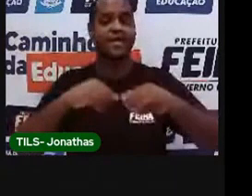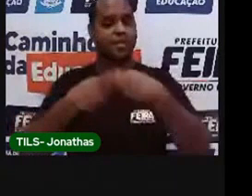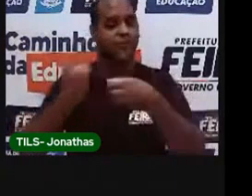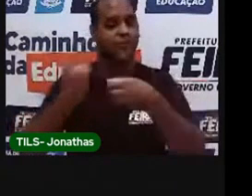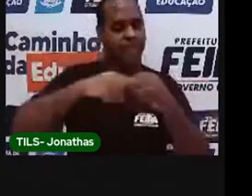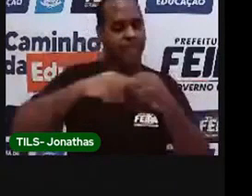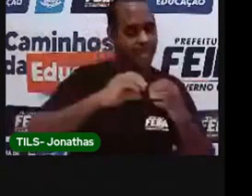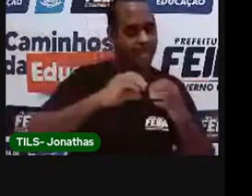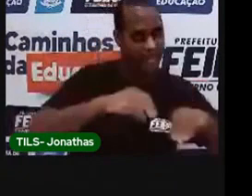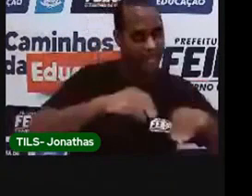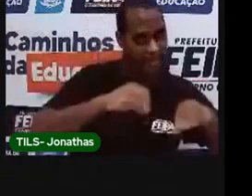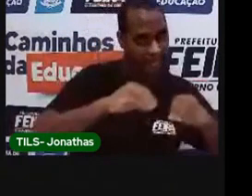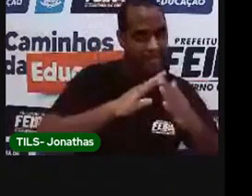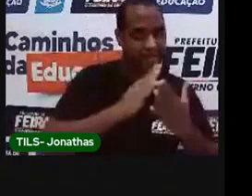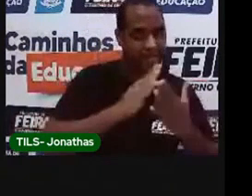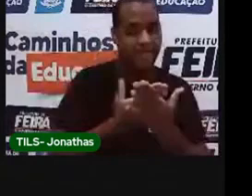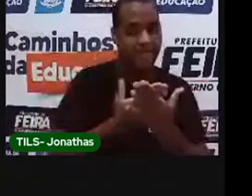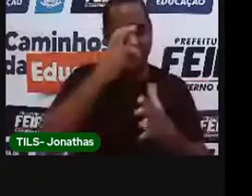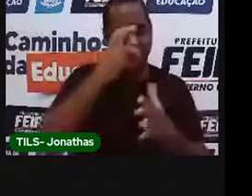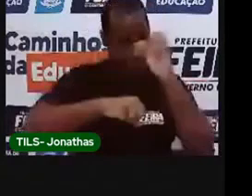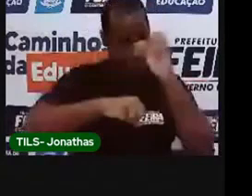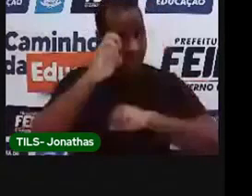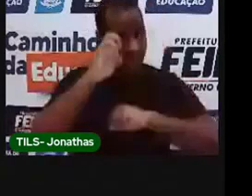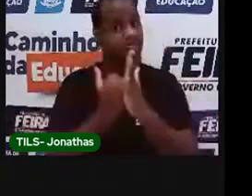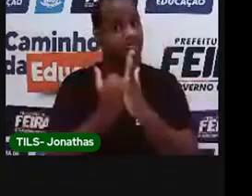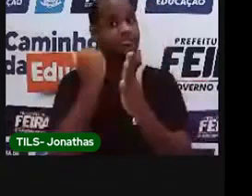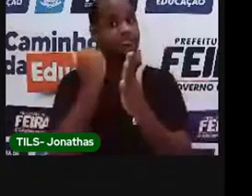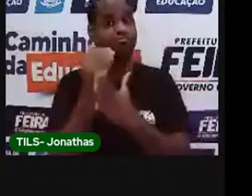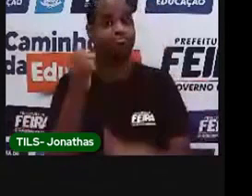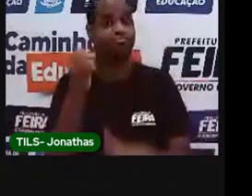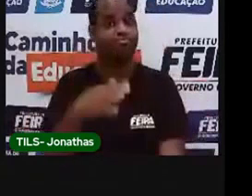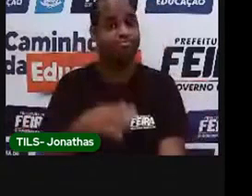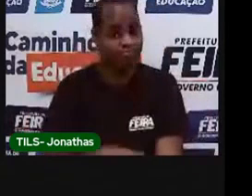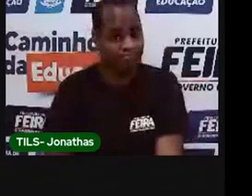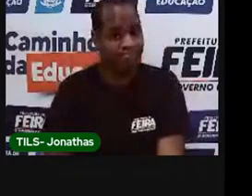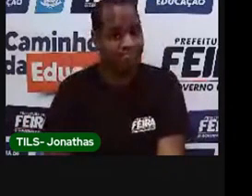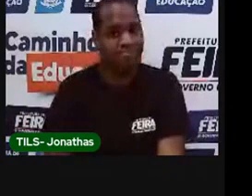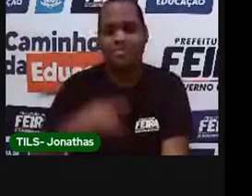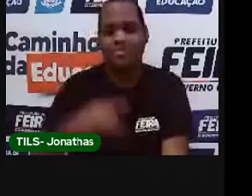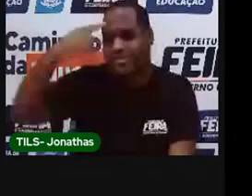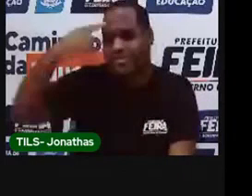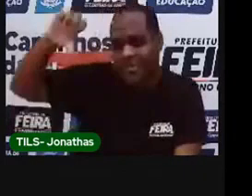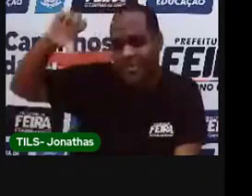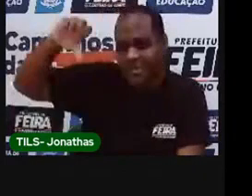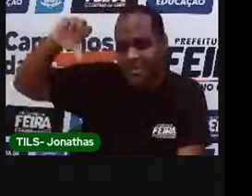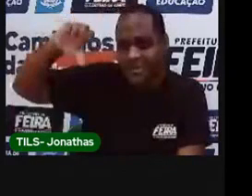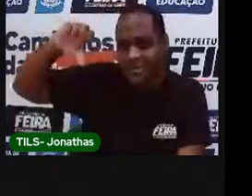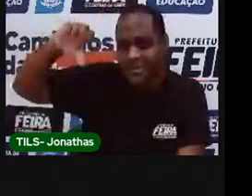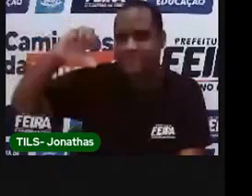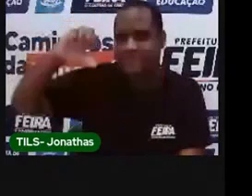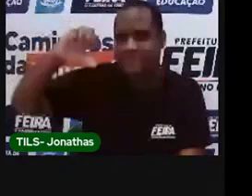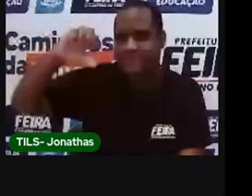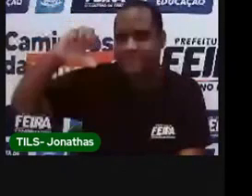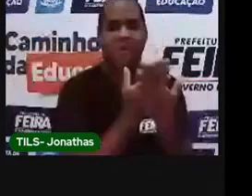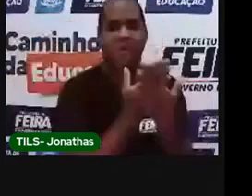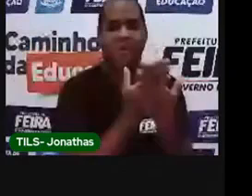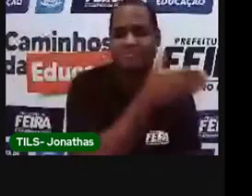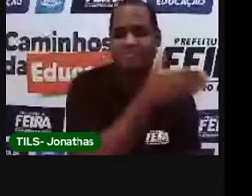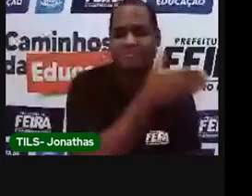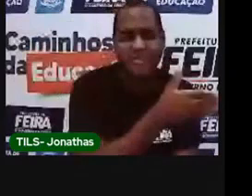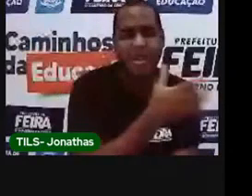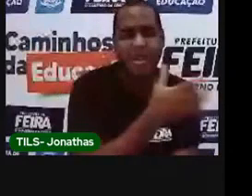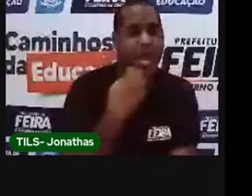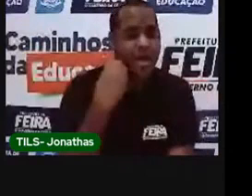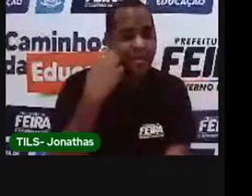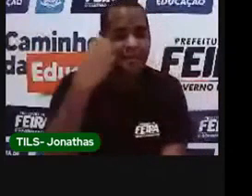querer saber o que vocês aprendem de novo. E as coisas negativas? Não ir para a escola. Não